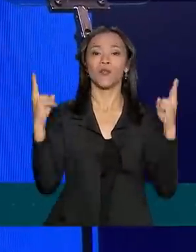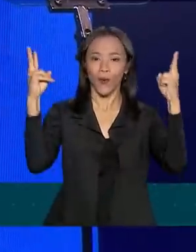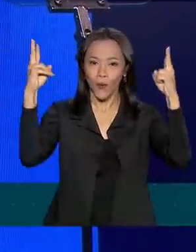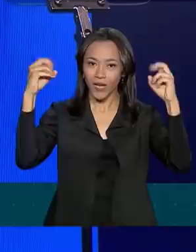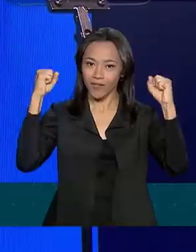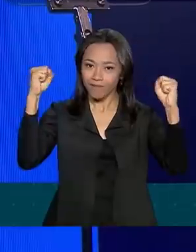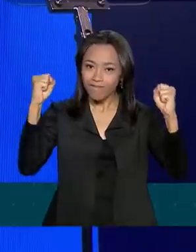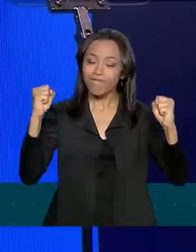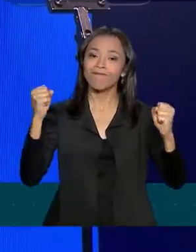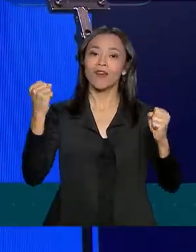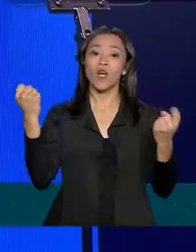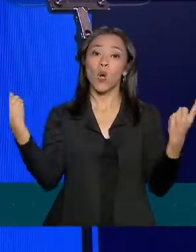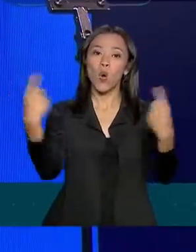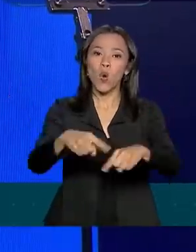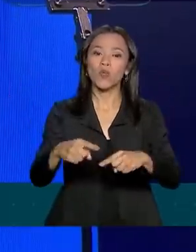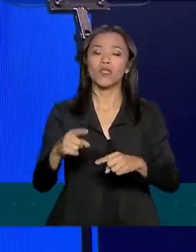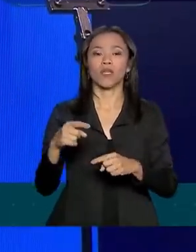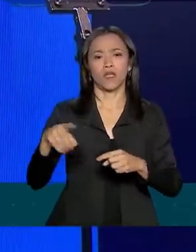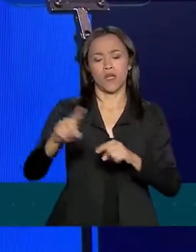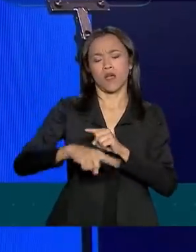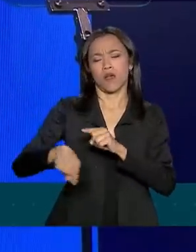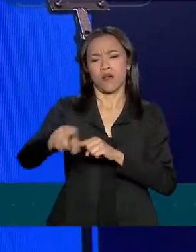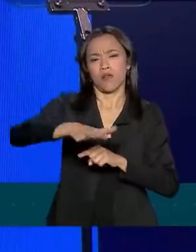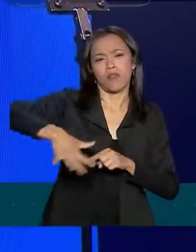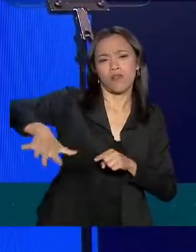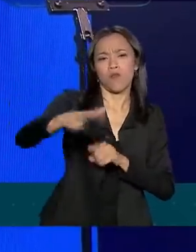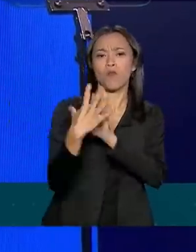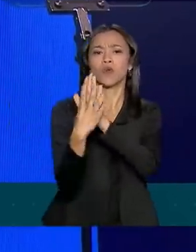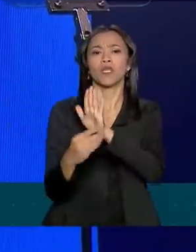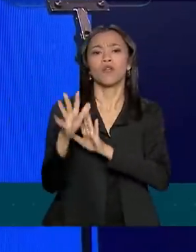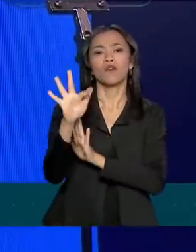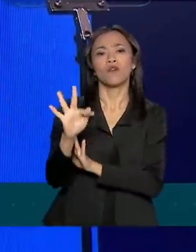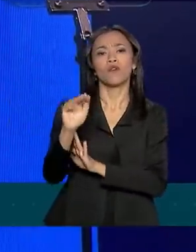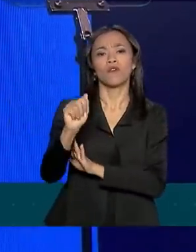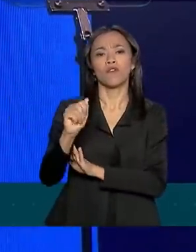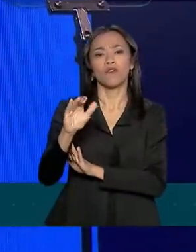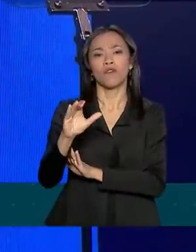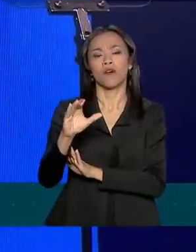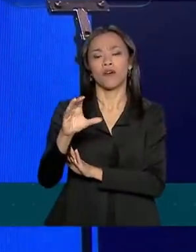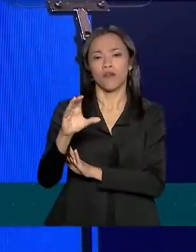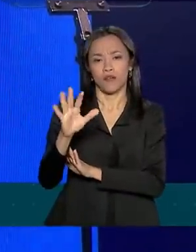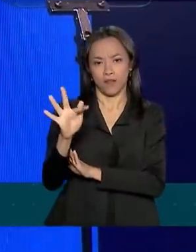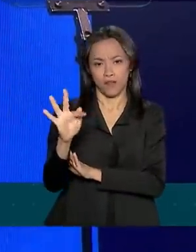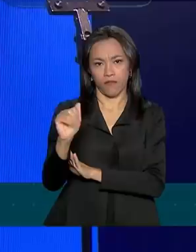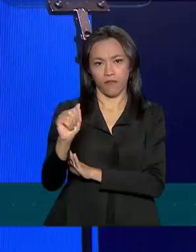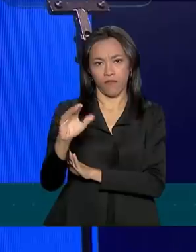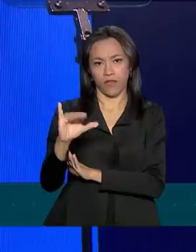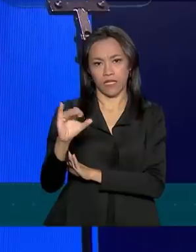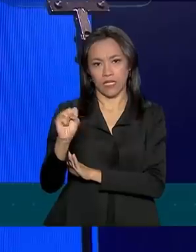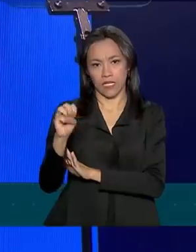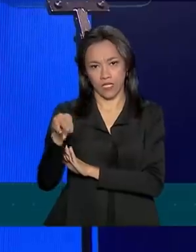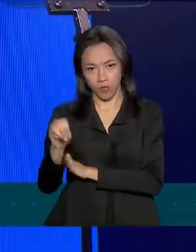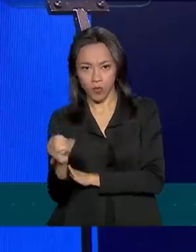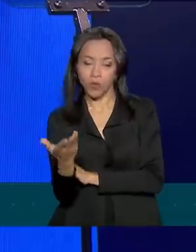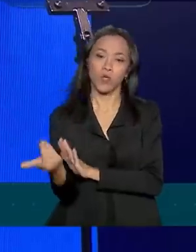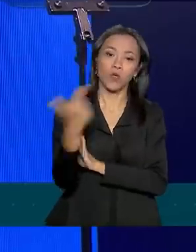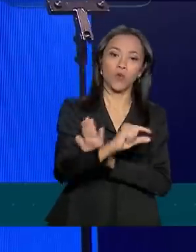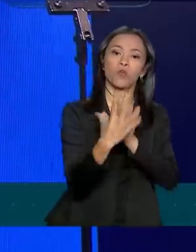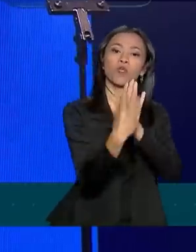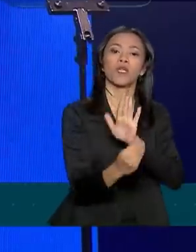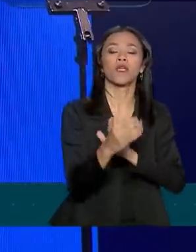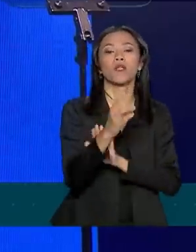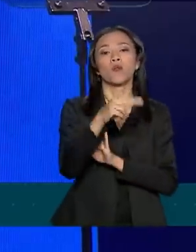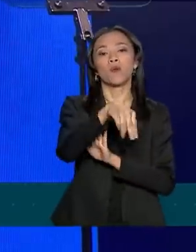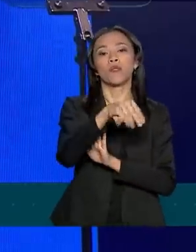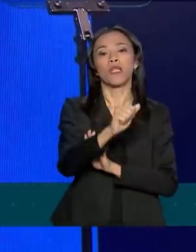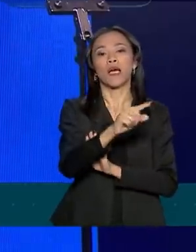a luta contra o nazi-fascismo, aqueles nossos avós e bisavós que lá, nos idos 39